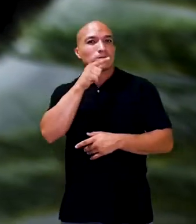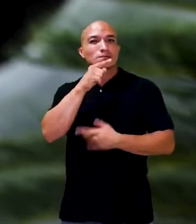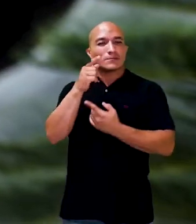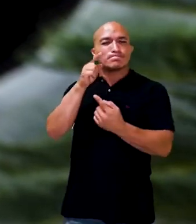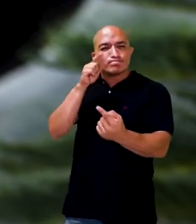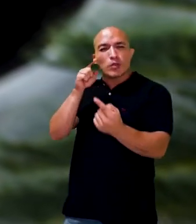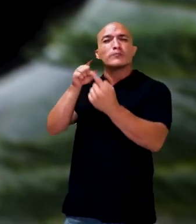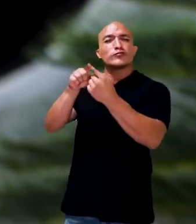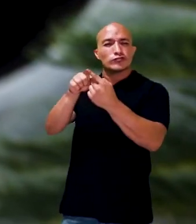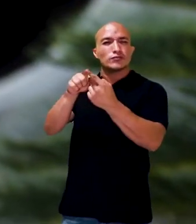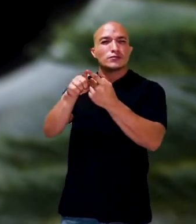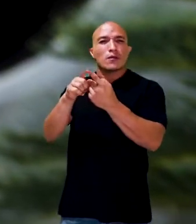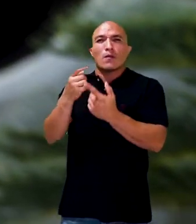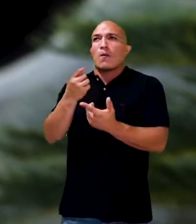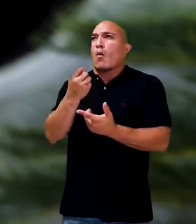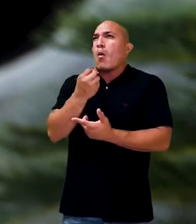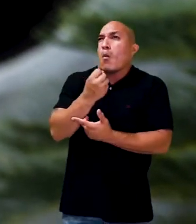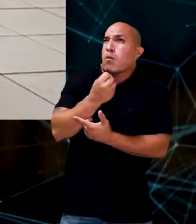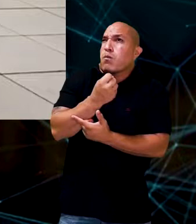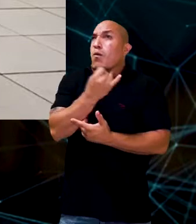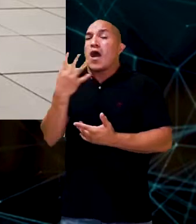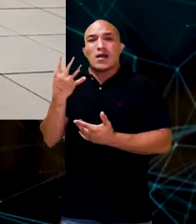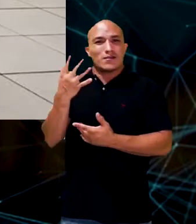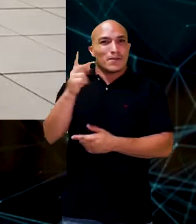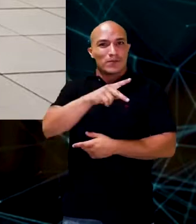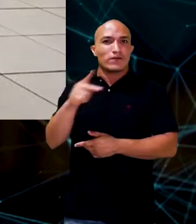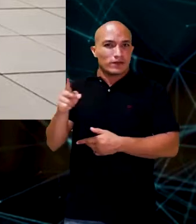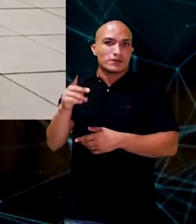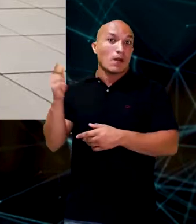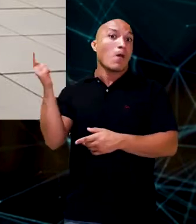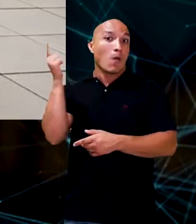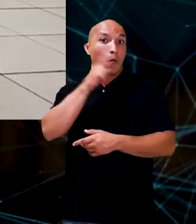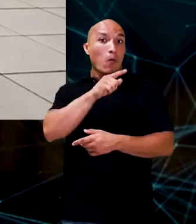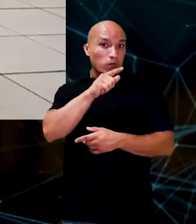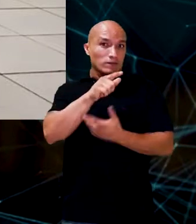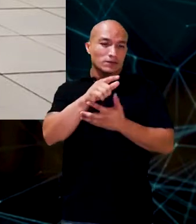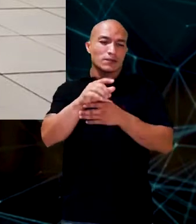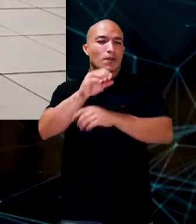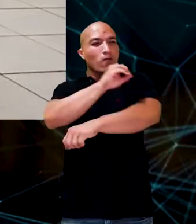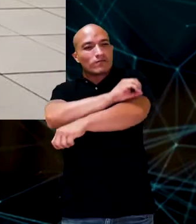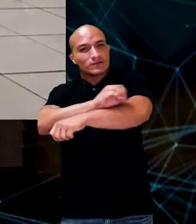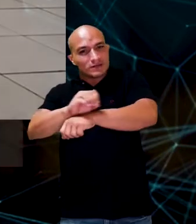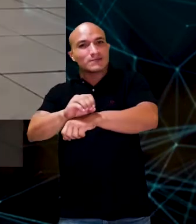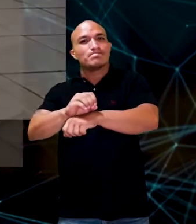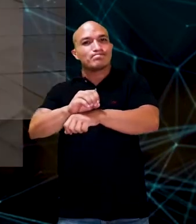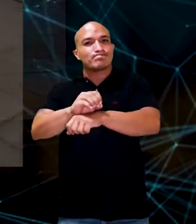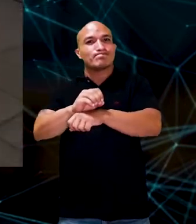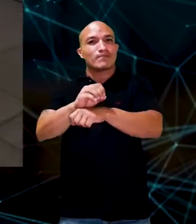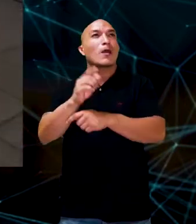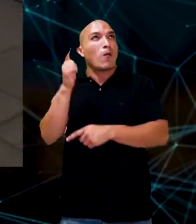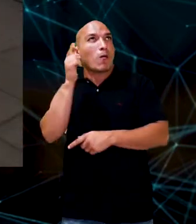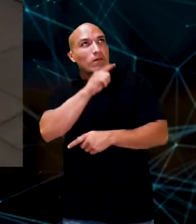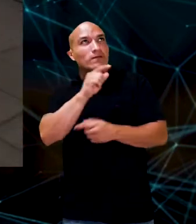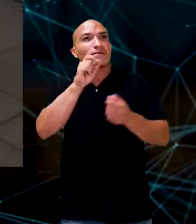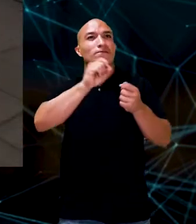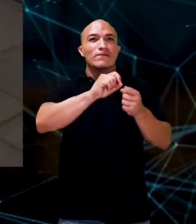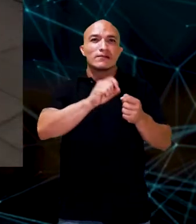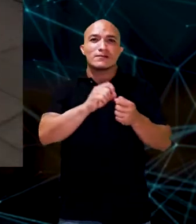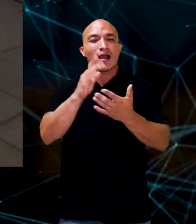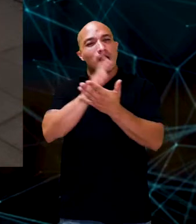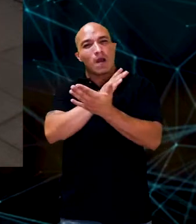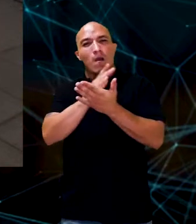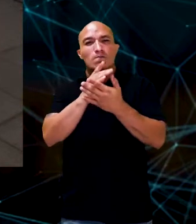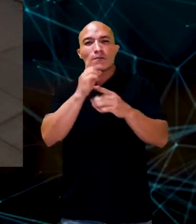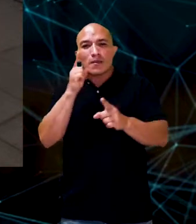Bom, nós conseguimos alcançar um número expressivo de professores que participaram das nossas oficinas. Então nós